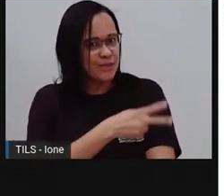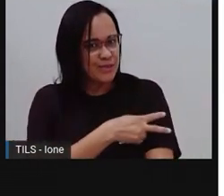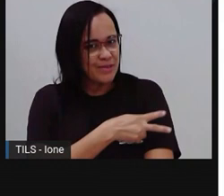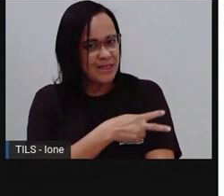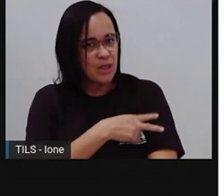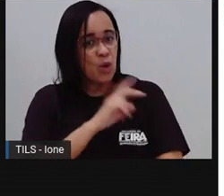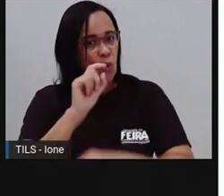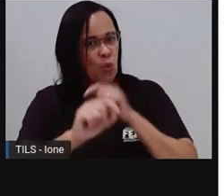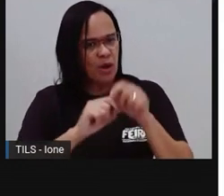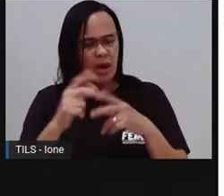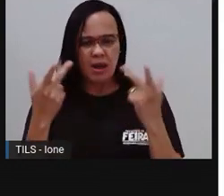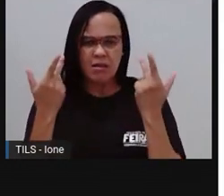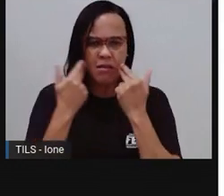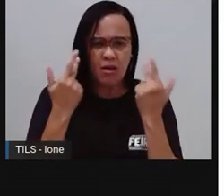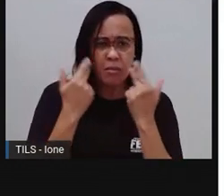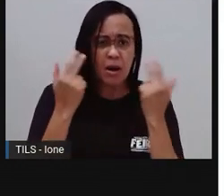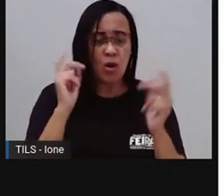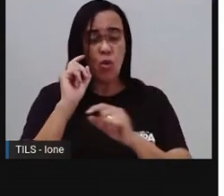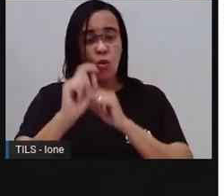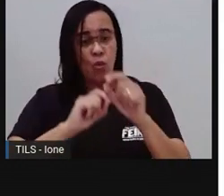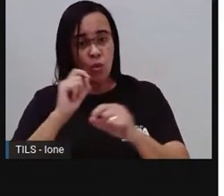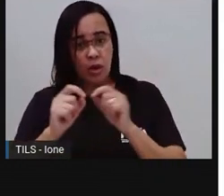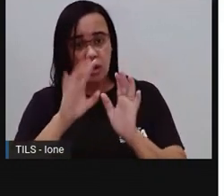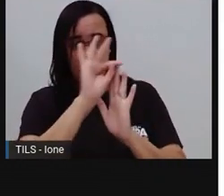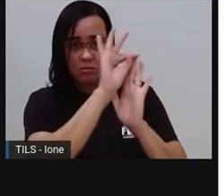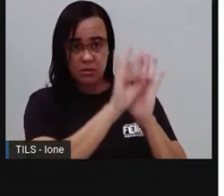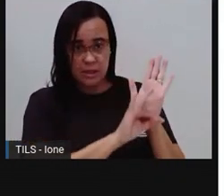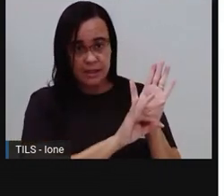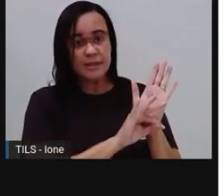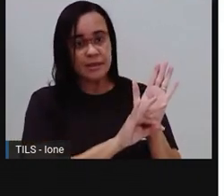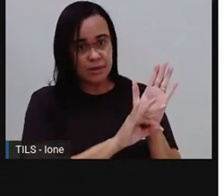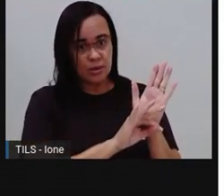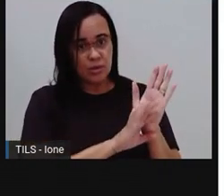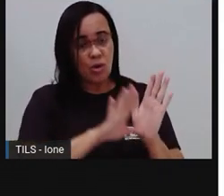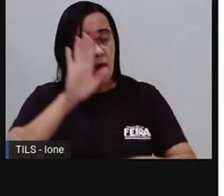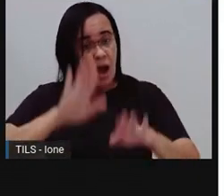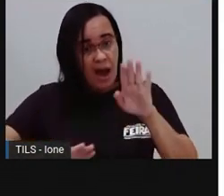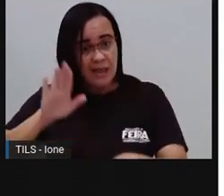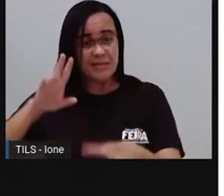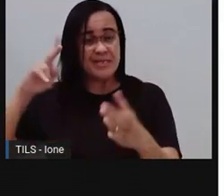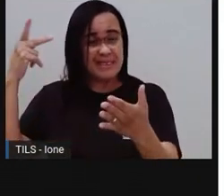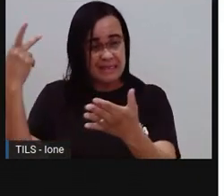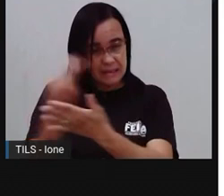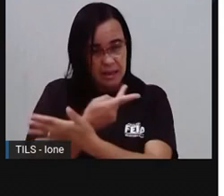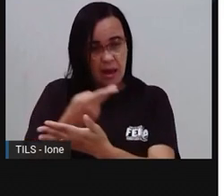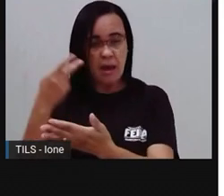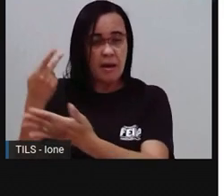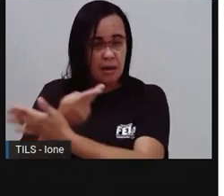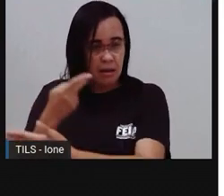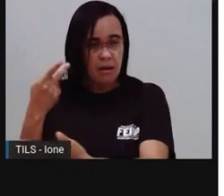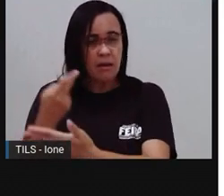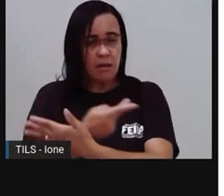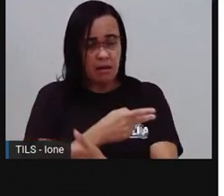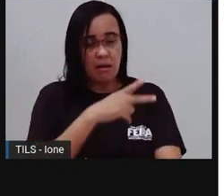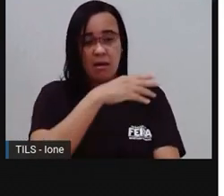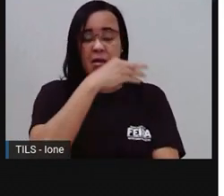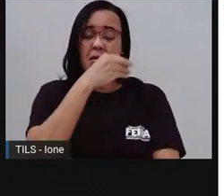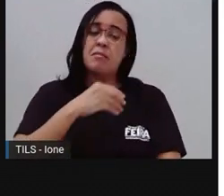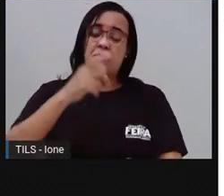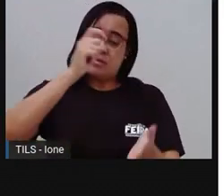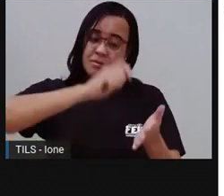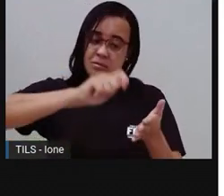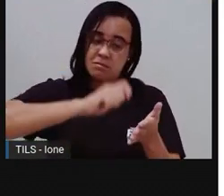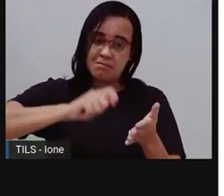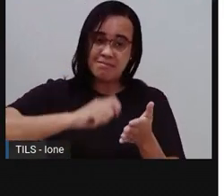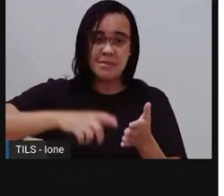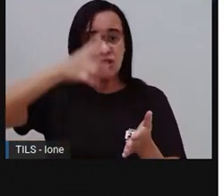muito normal o seu texto nesse momento aí ter falhas, você precisar apagar, escrever de novo, tá bom? O